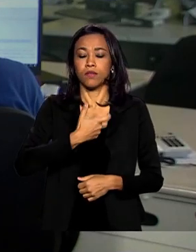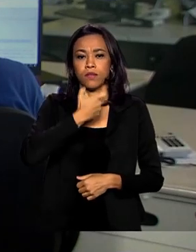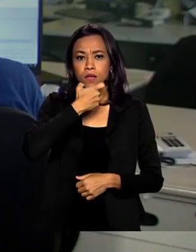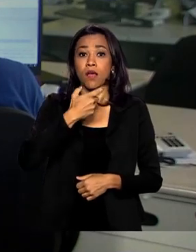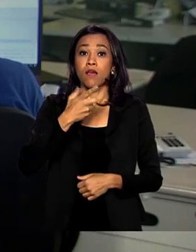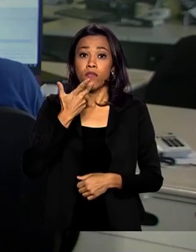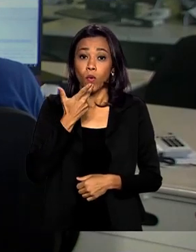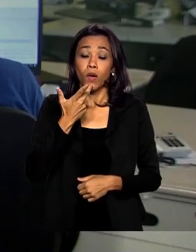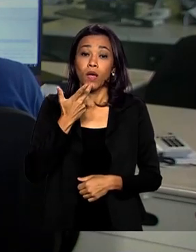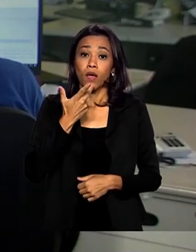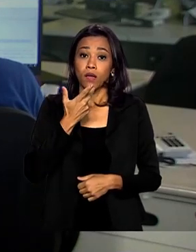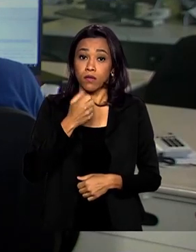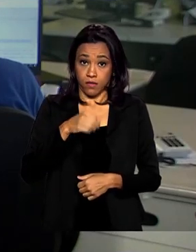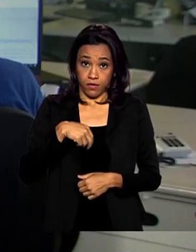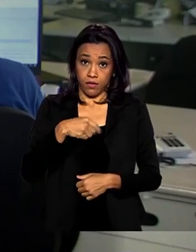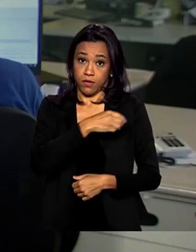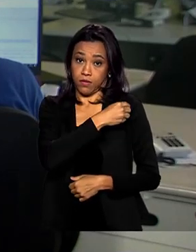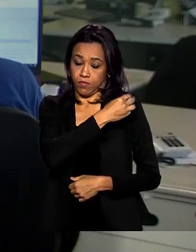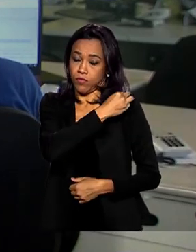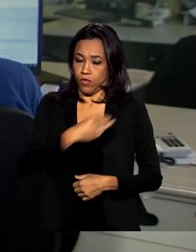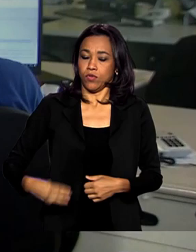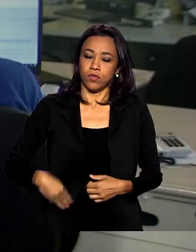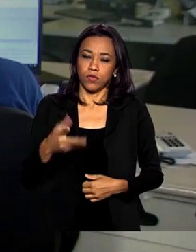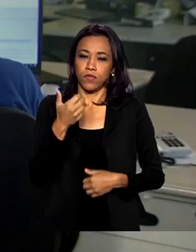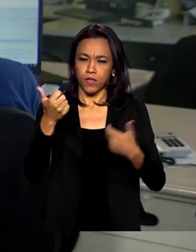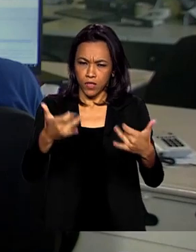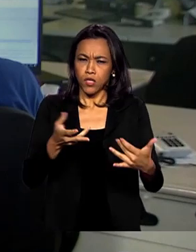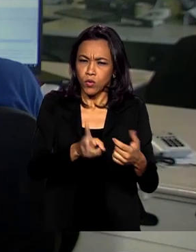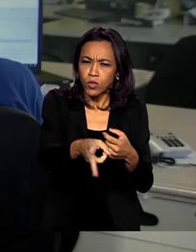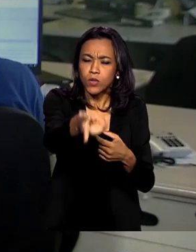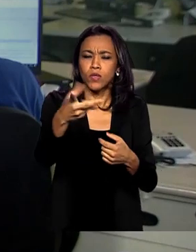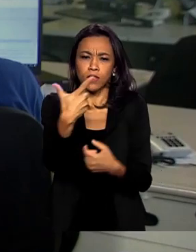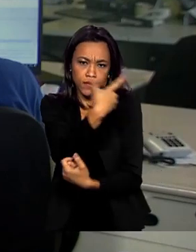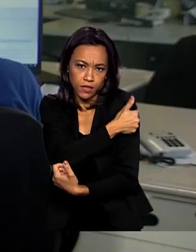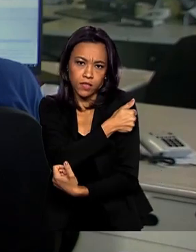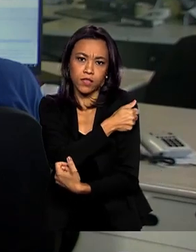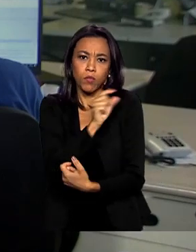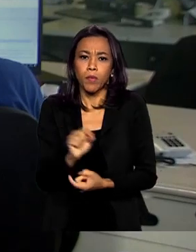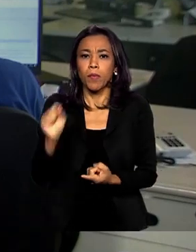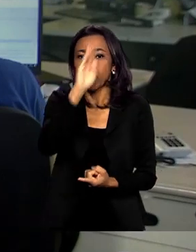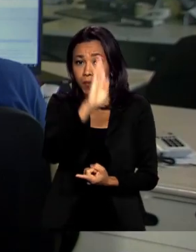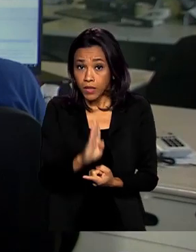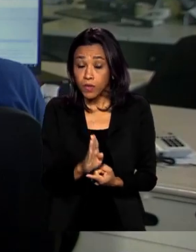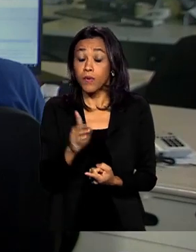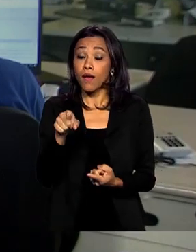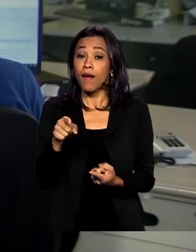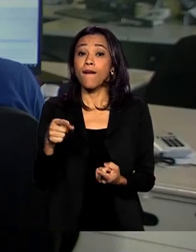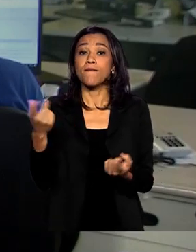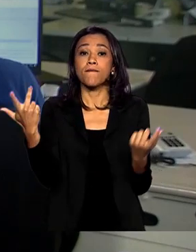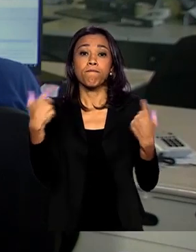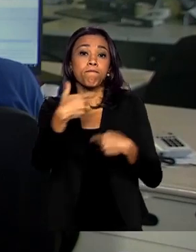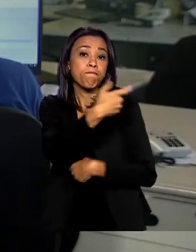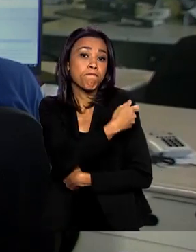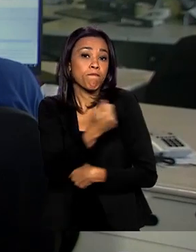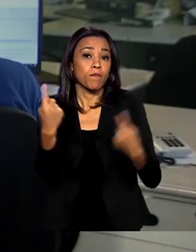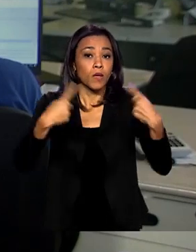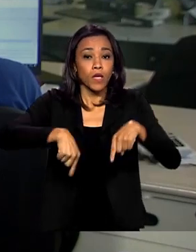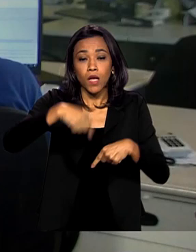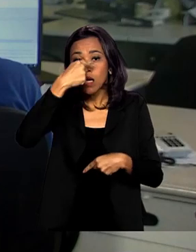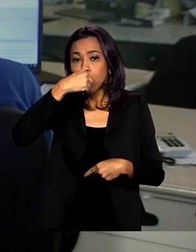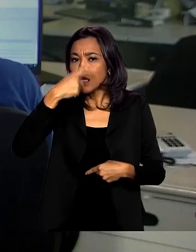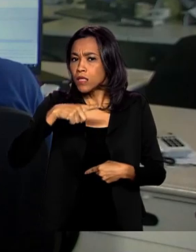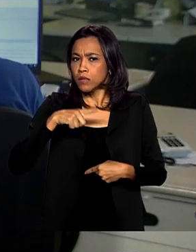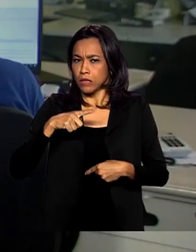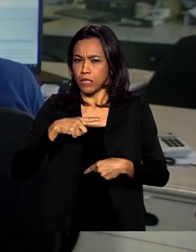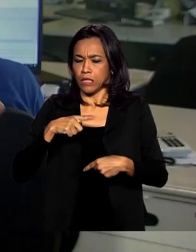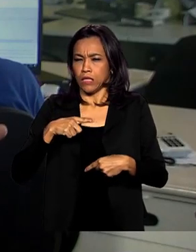duas categorias seguem trabalhando em todo o país. É importante reforçar que a vacina contra a gripe não tem eficácia contra